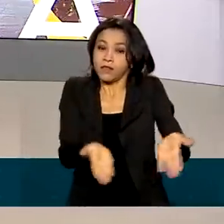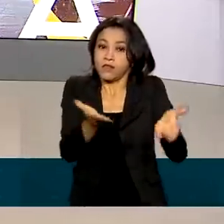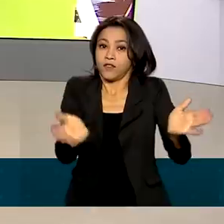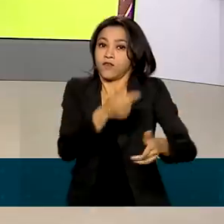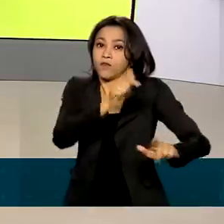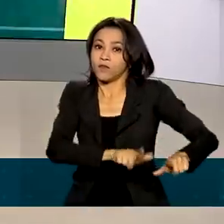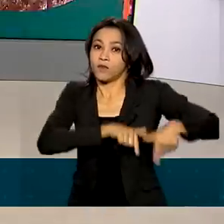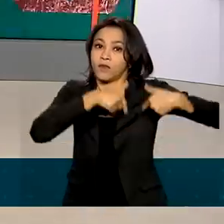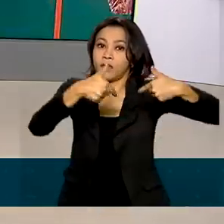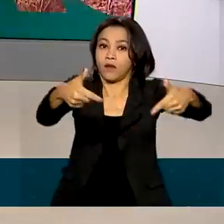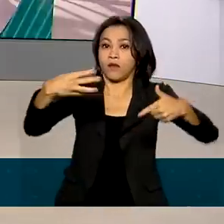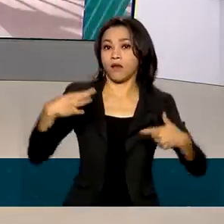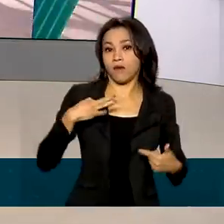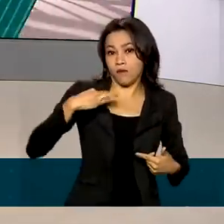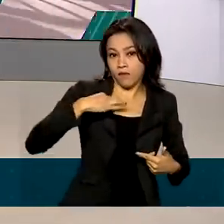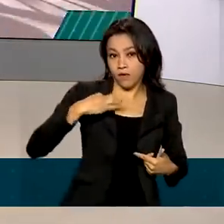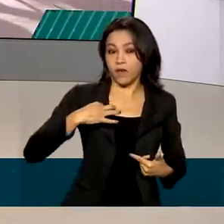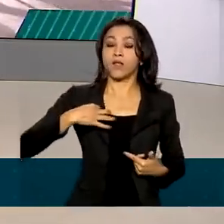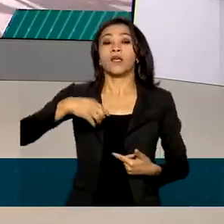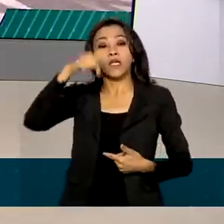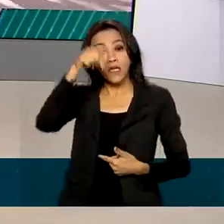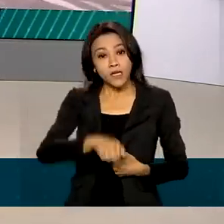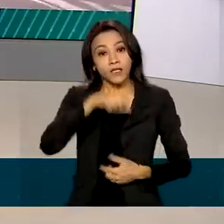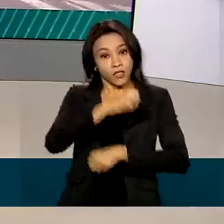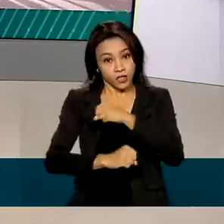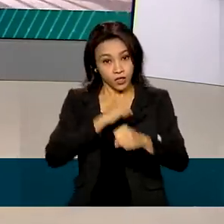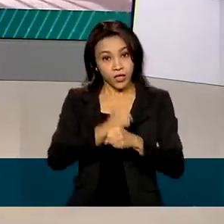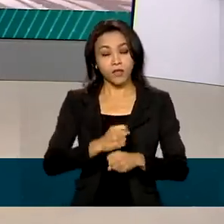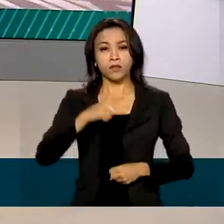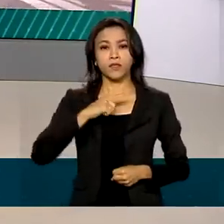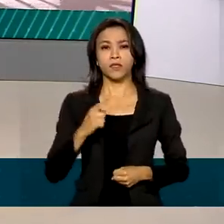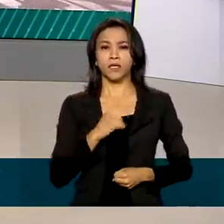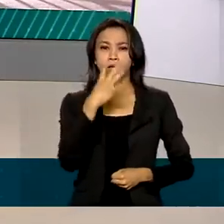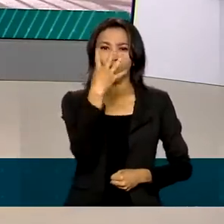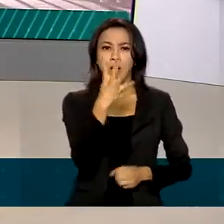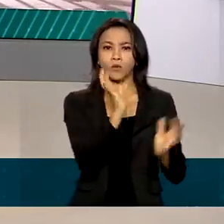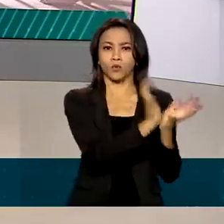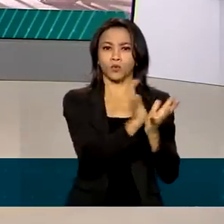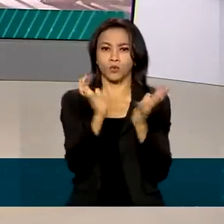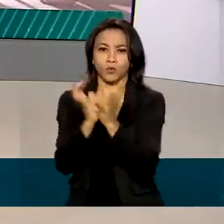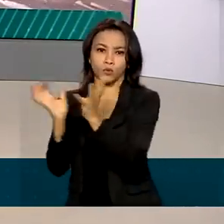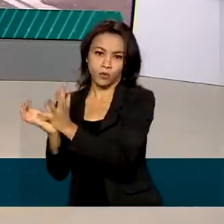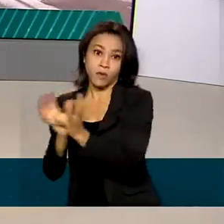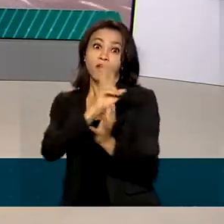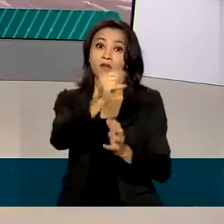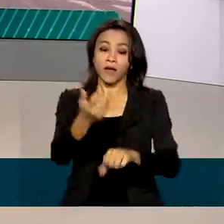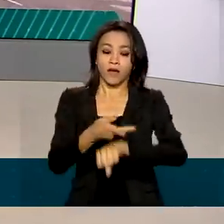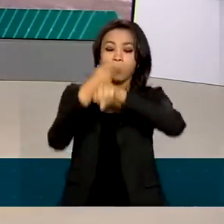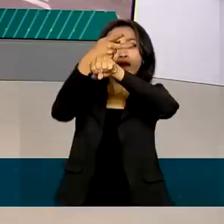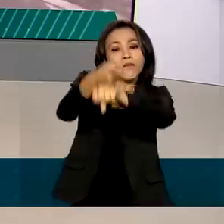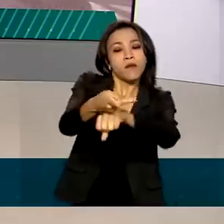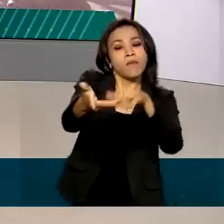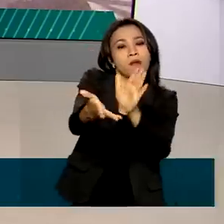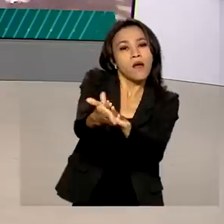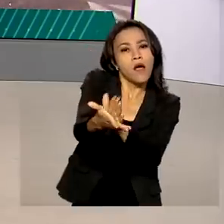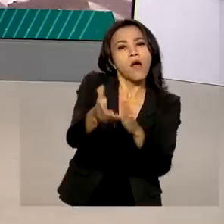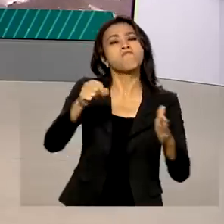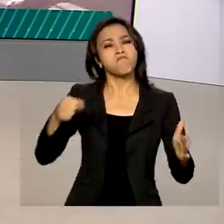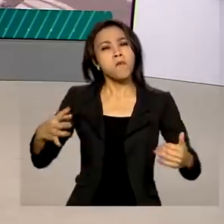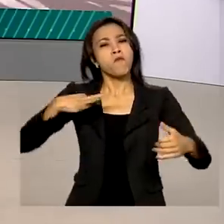A edição 2022 está dividida em quatro categorias e vai premiar uma iniciativa de